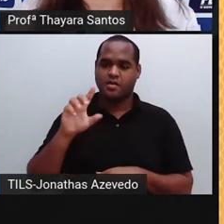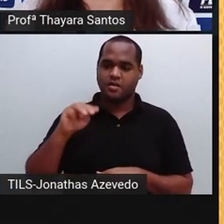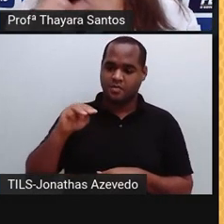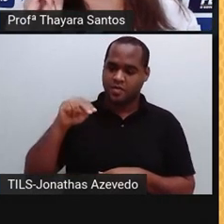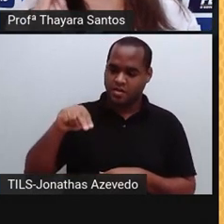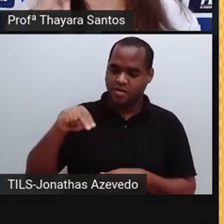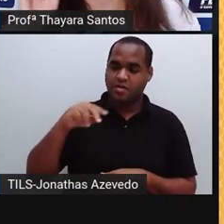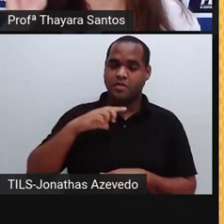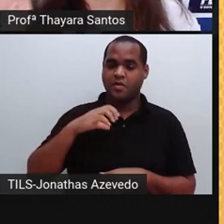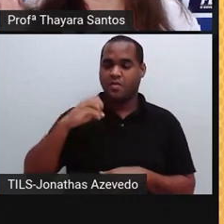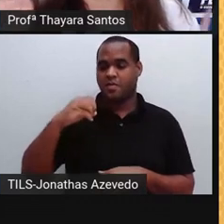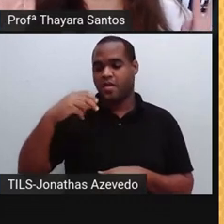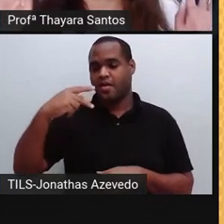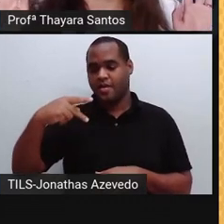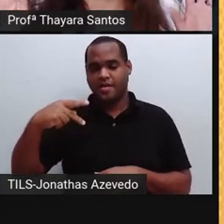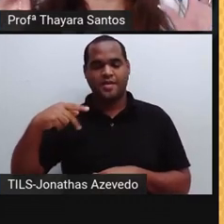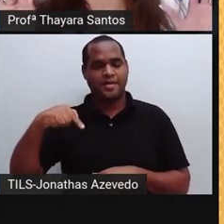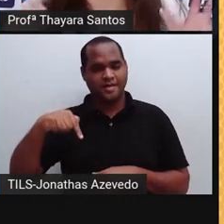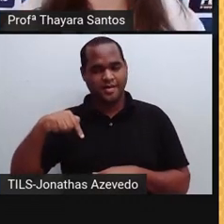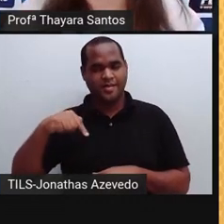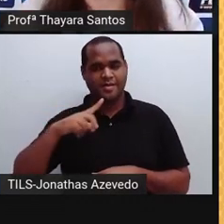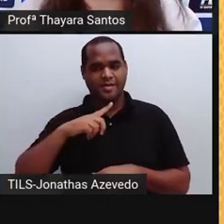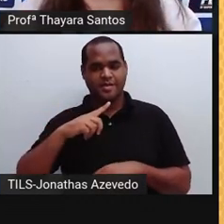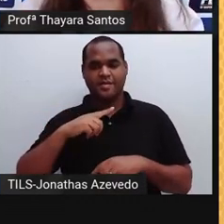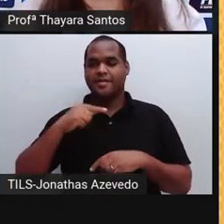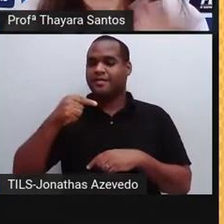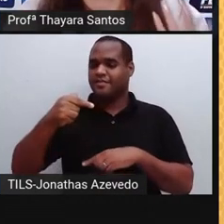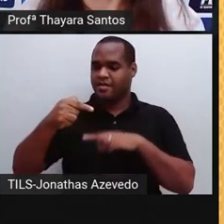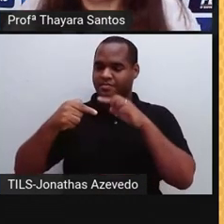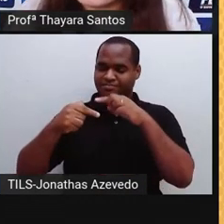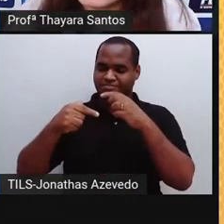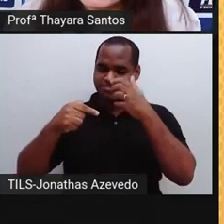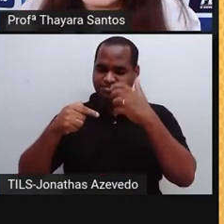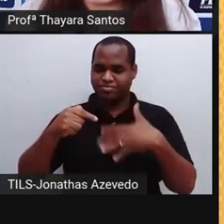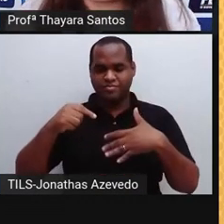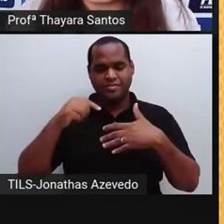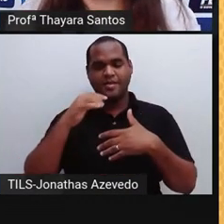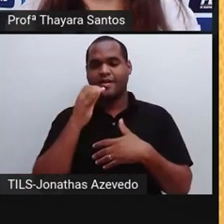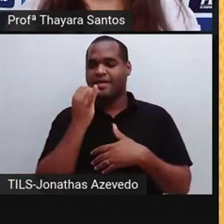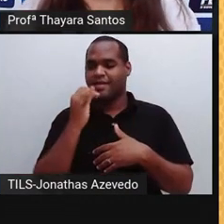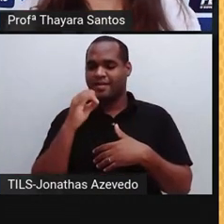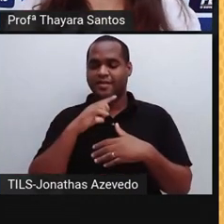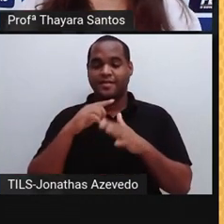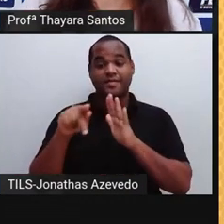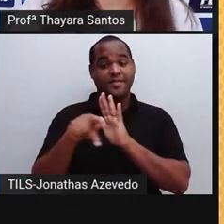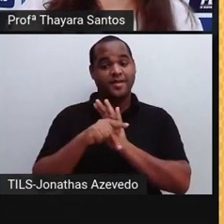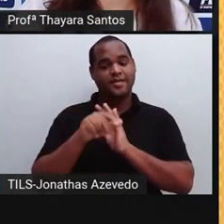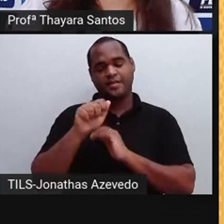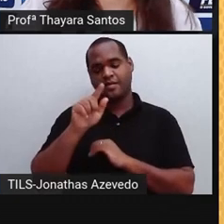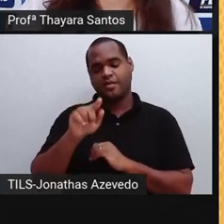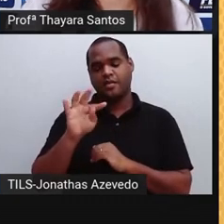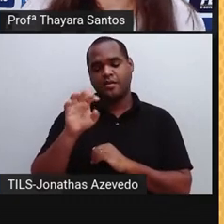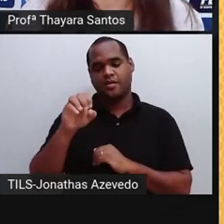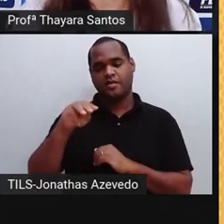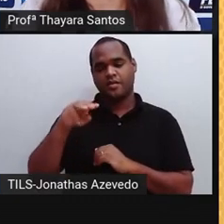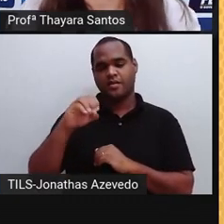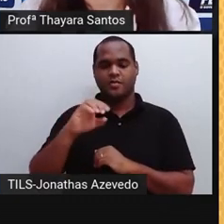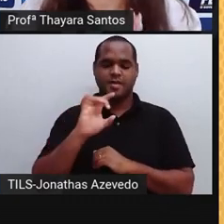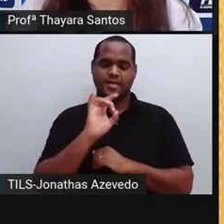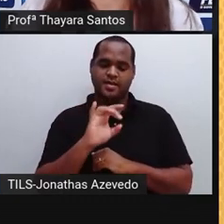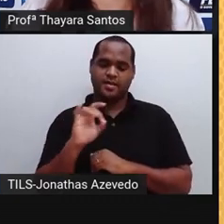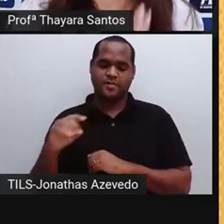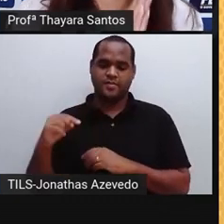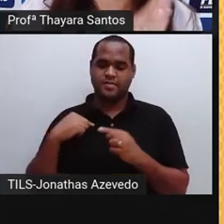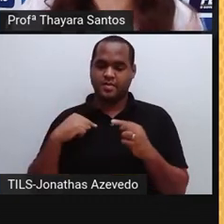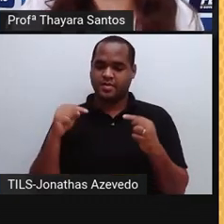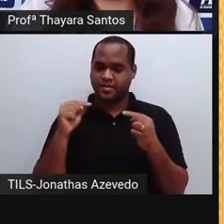N, O, P e Q. Então, essas seriam as sete camadas eletrônicas desse átomo. E cada camada dessa comportava uma